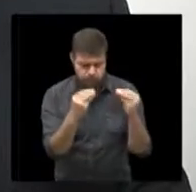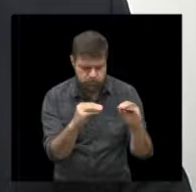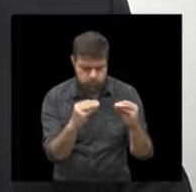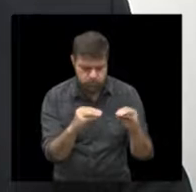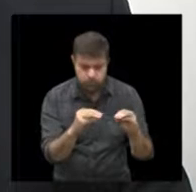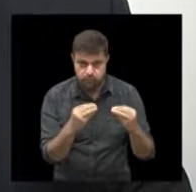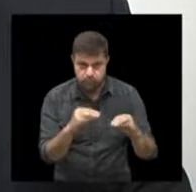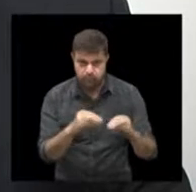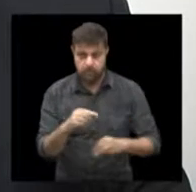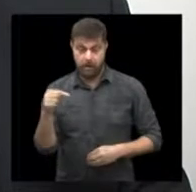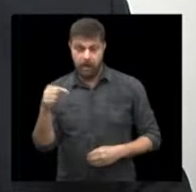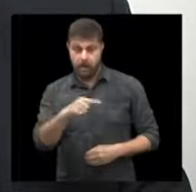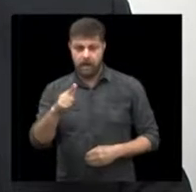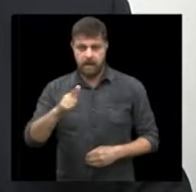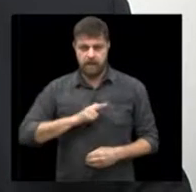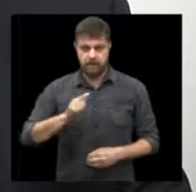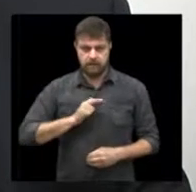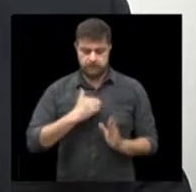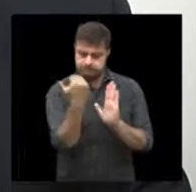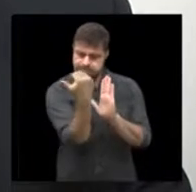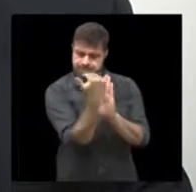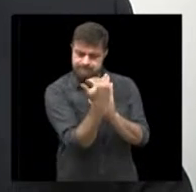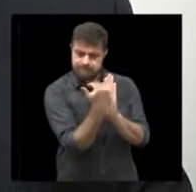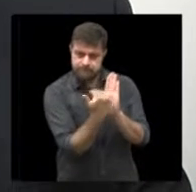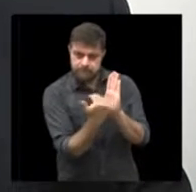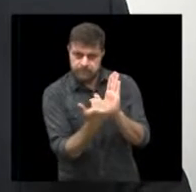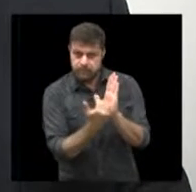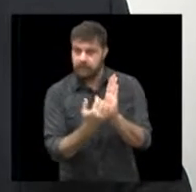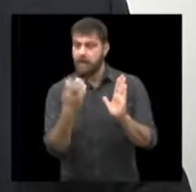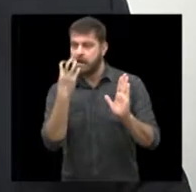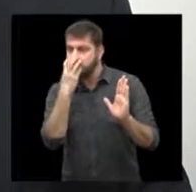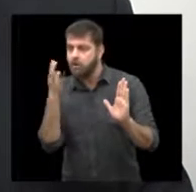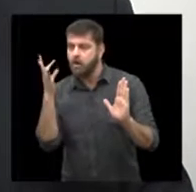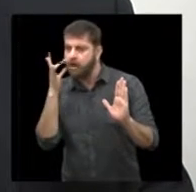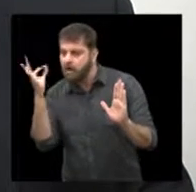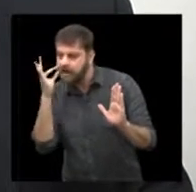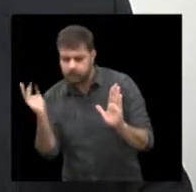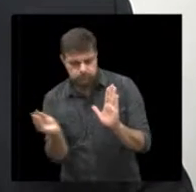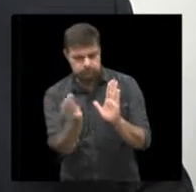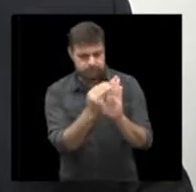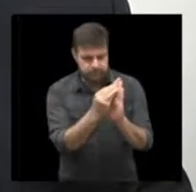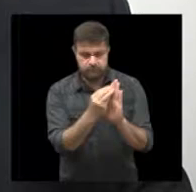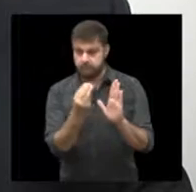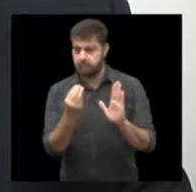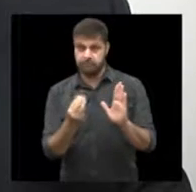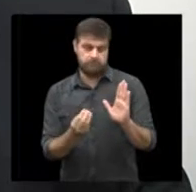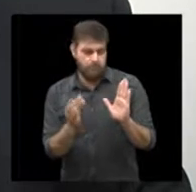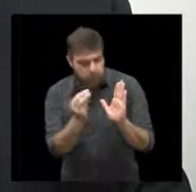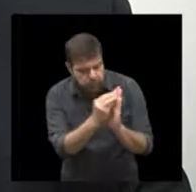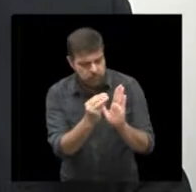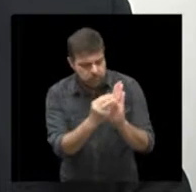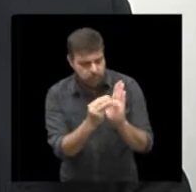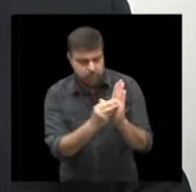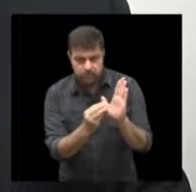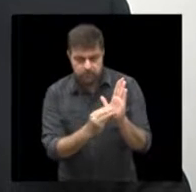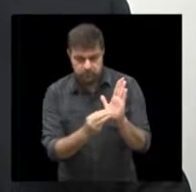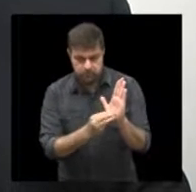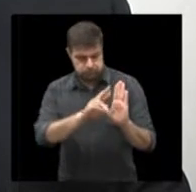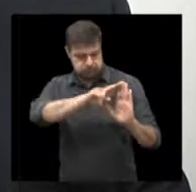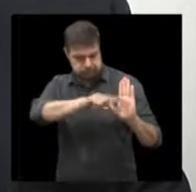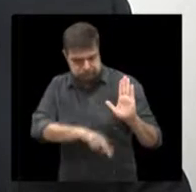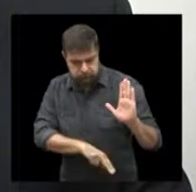lá ele tem sub-cadastros de cada animal que ele tem. Ele cadastra o gato, o cachorro, ele pode ter vários animais. Quando ele for